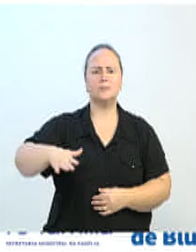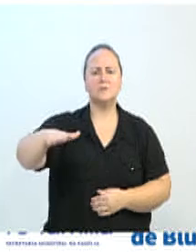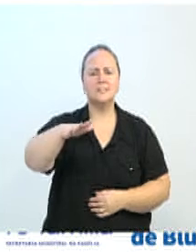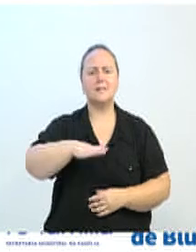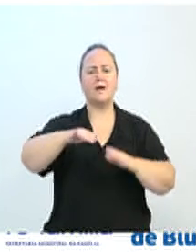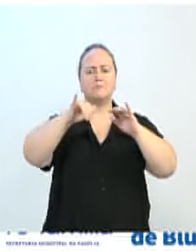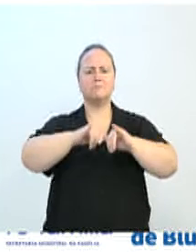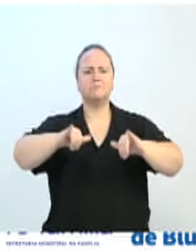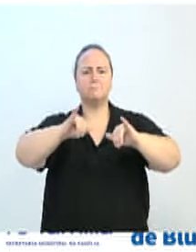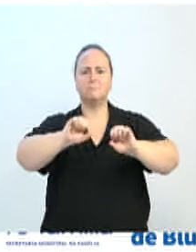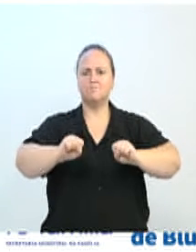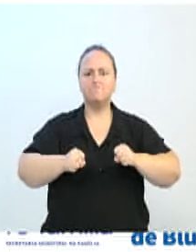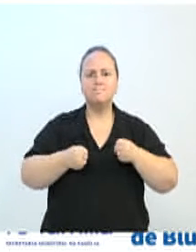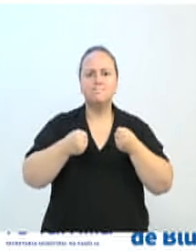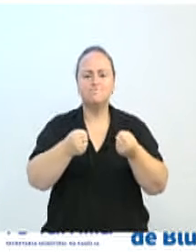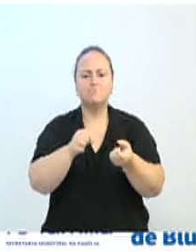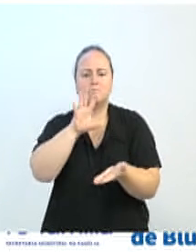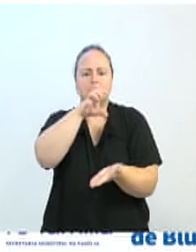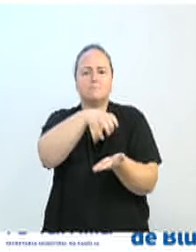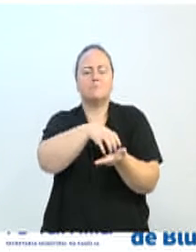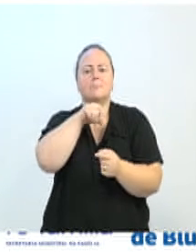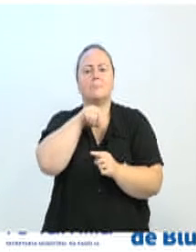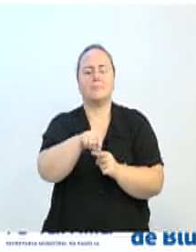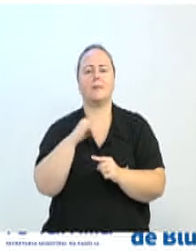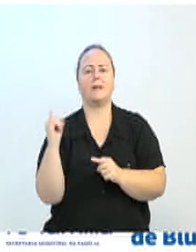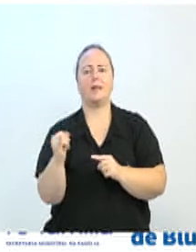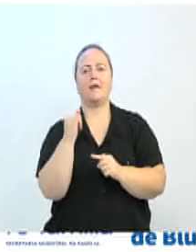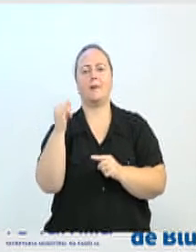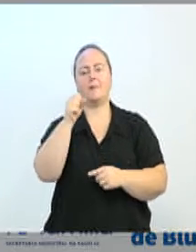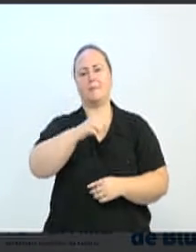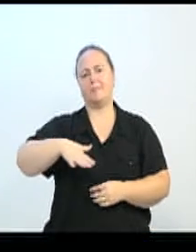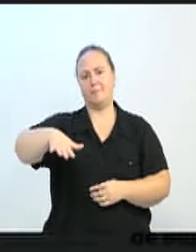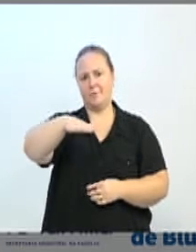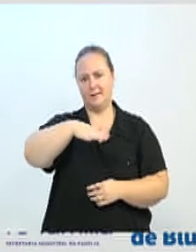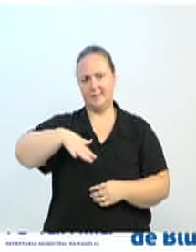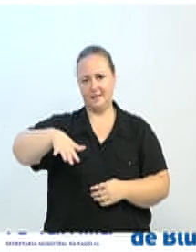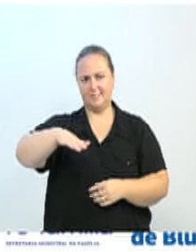e fortalecimento desse setor tão importante para a nossa cidade.